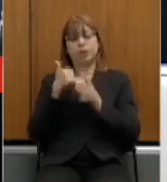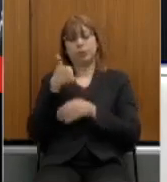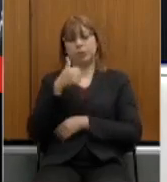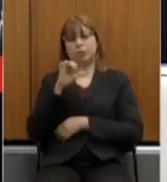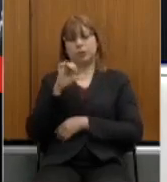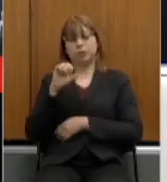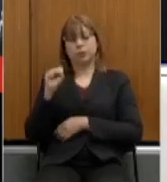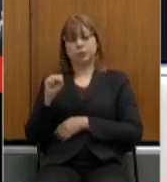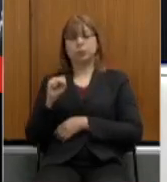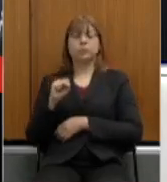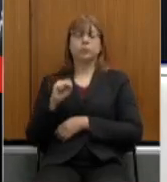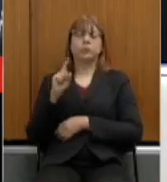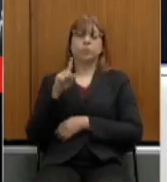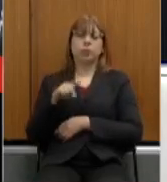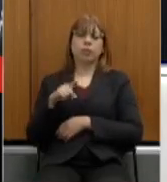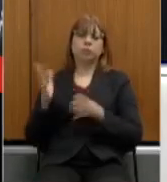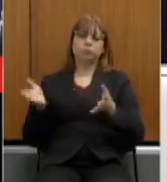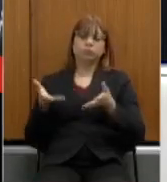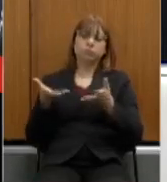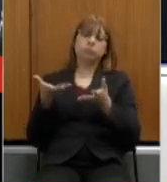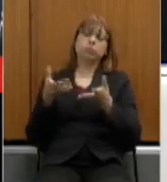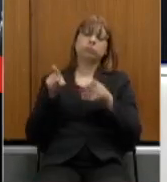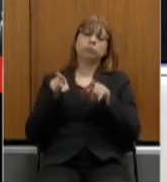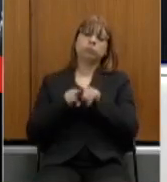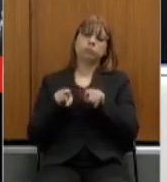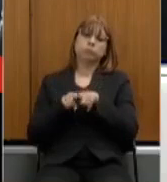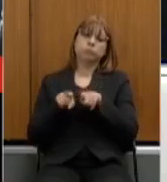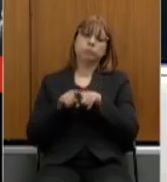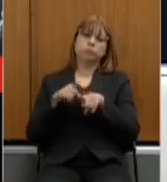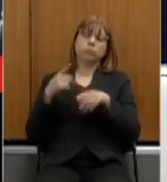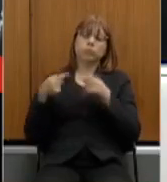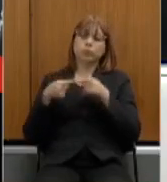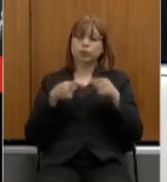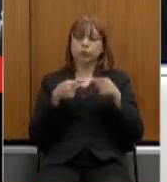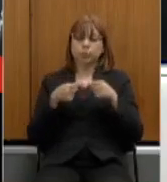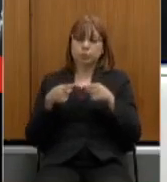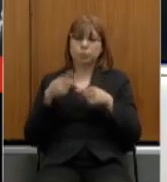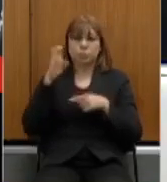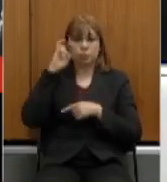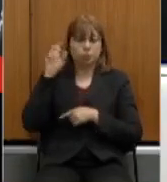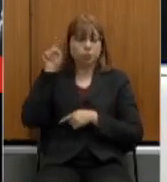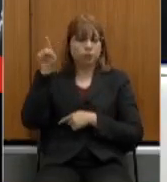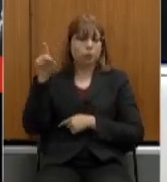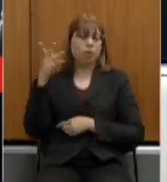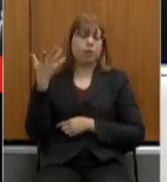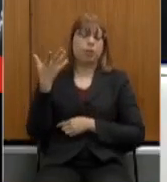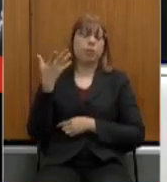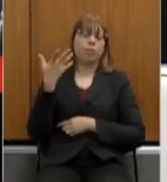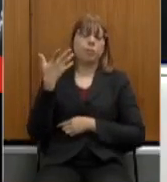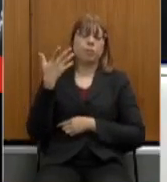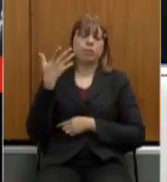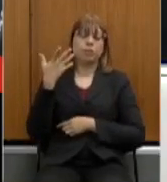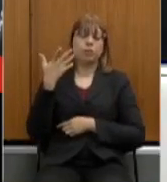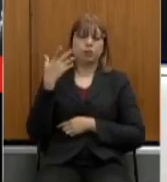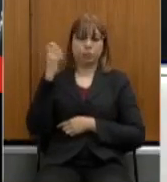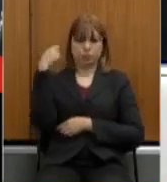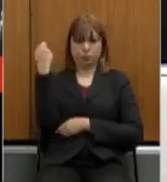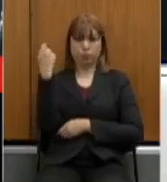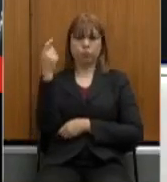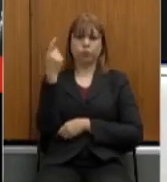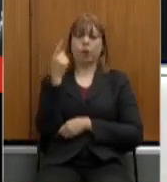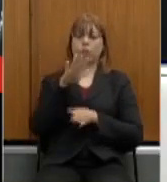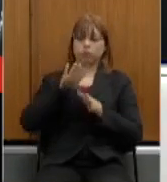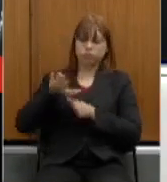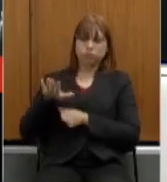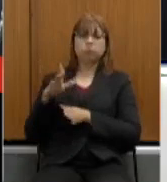diretoria de fomento e patrimônio do Banco do Estado do Rio Grande do Sul cargo que deixou para assumir cadeira na Assembleia Legislativa em